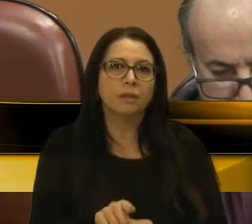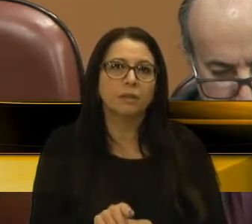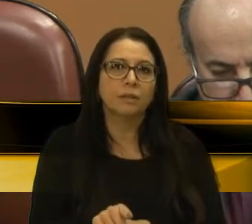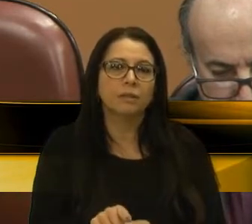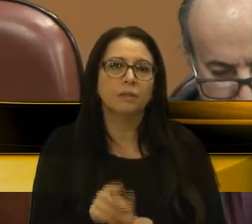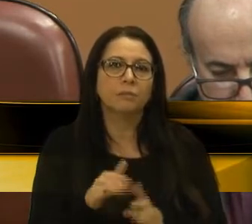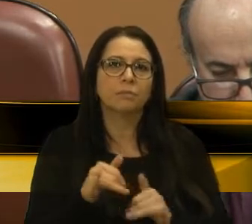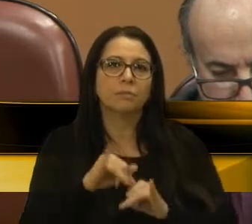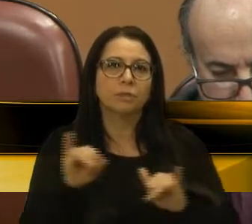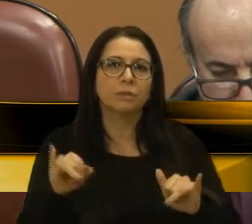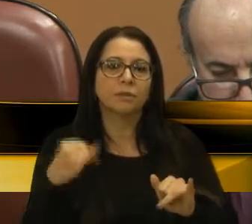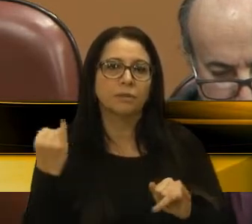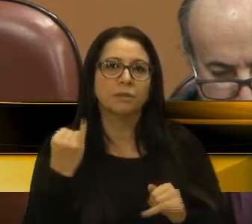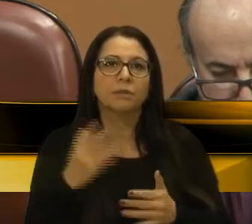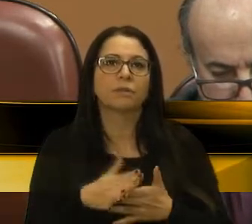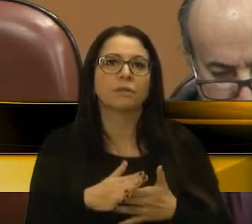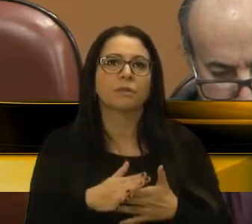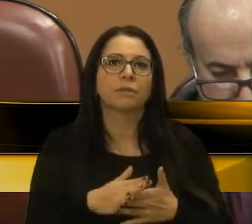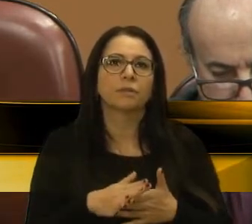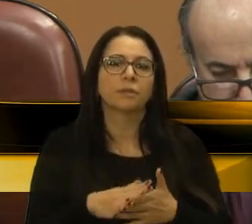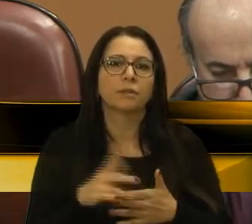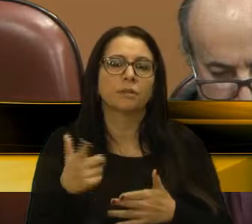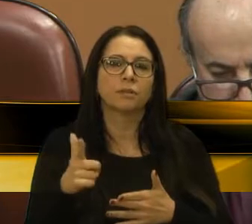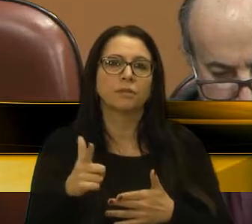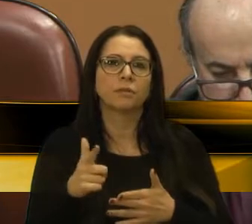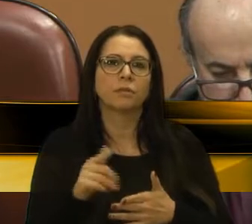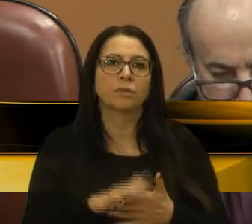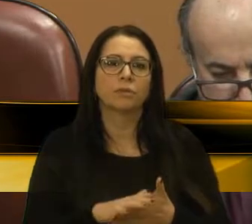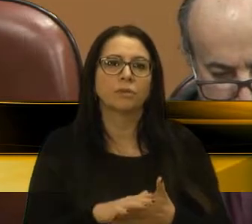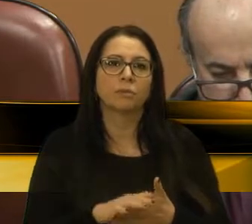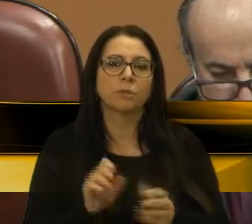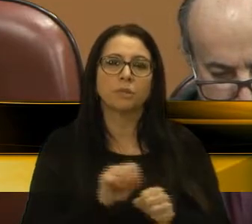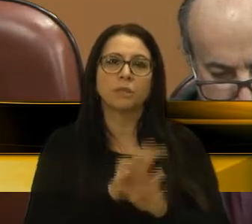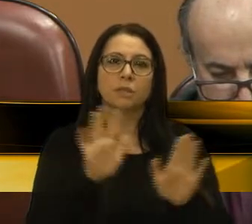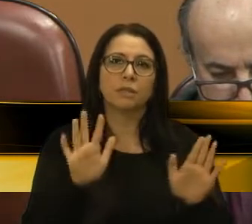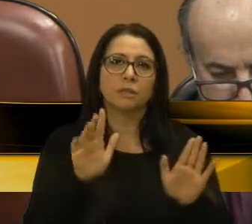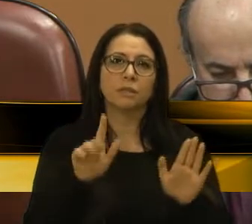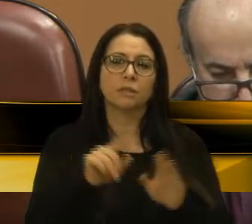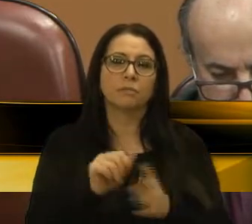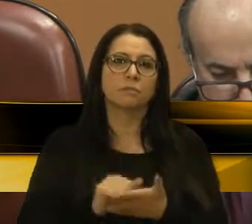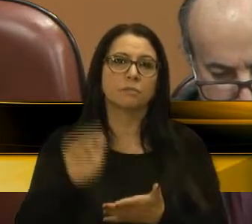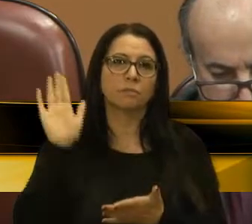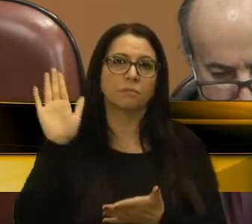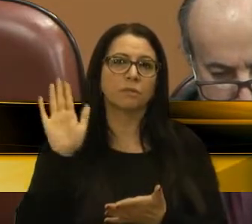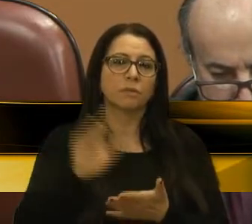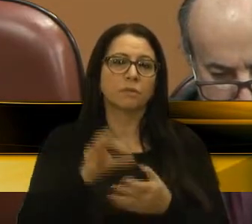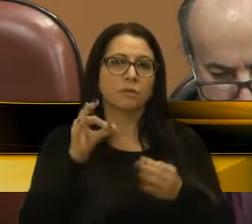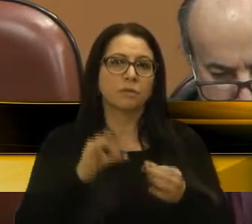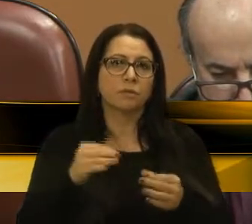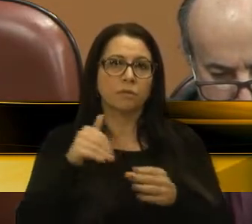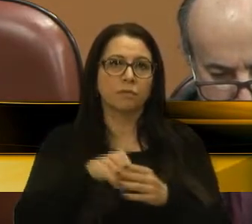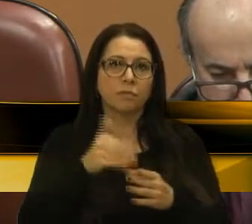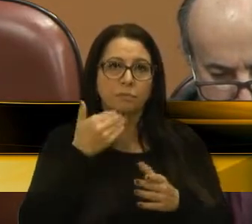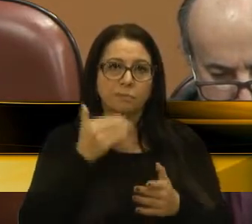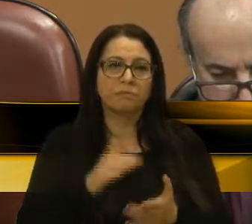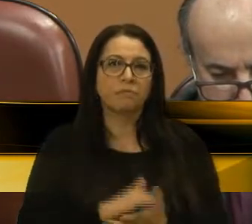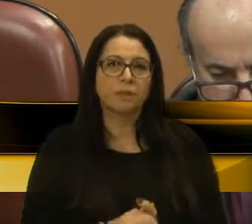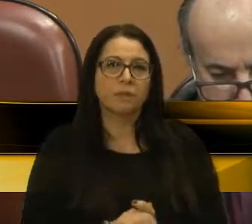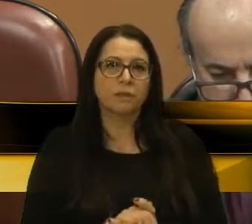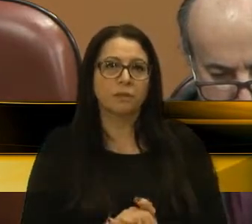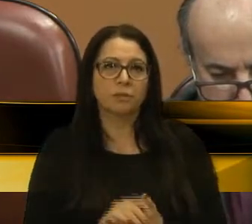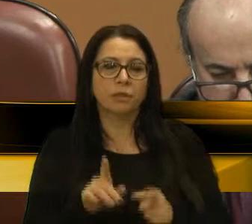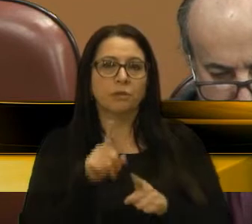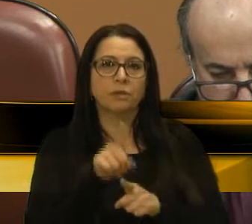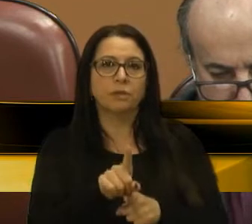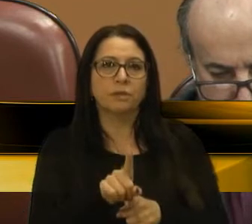importante, porque a gente não tem o esclarecimento, correto? questão pela ordem, não tem. Com certeza vou votar favorável, porque é a